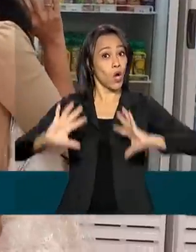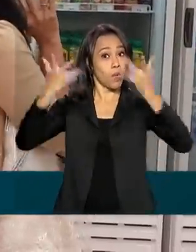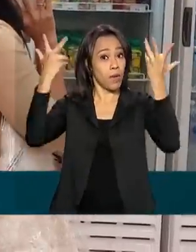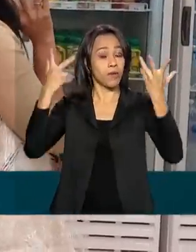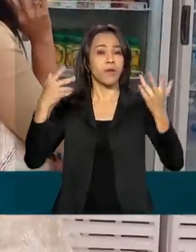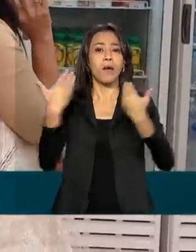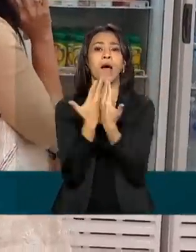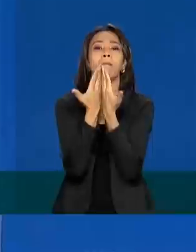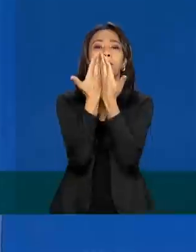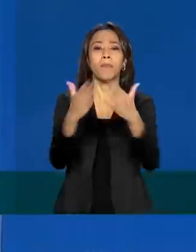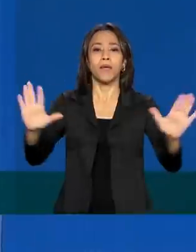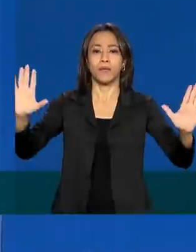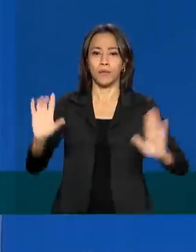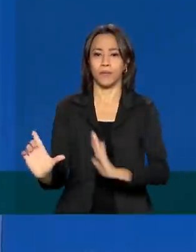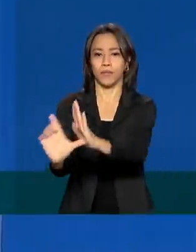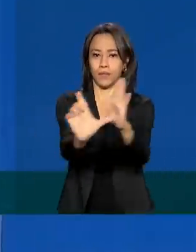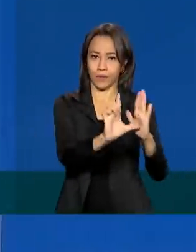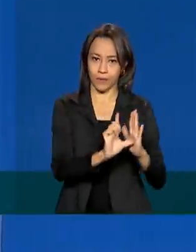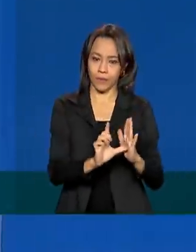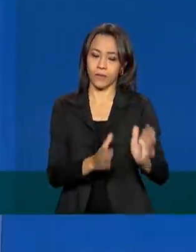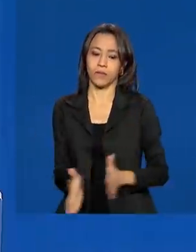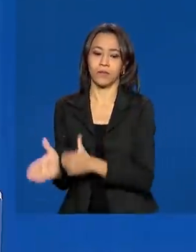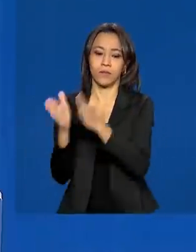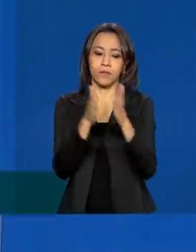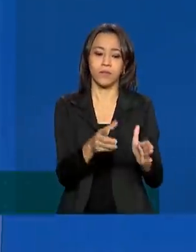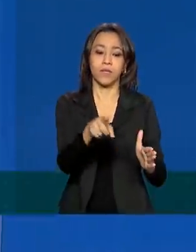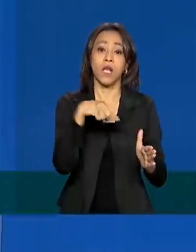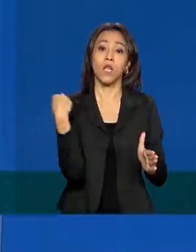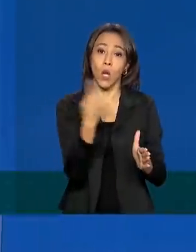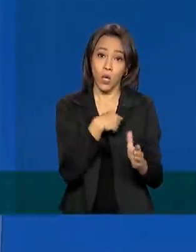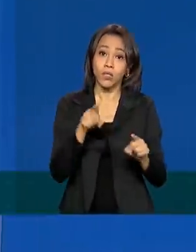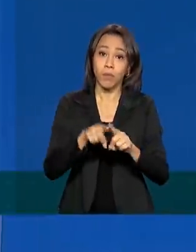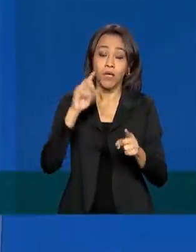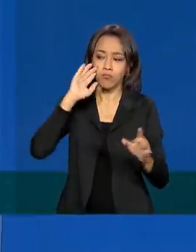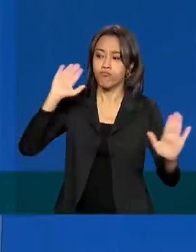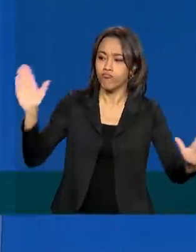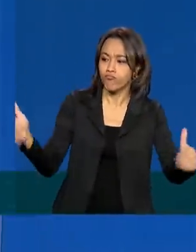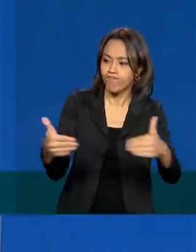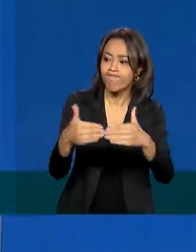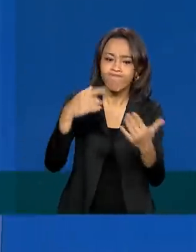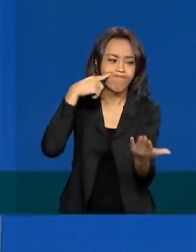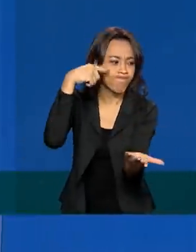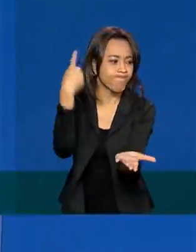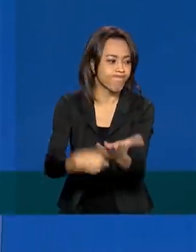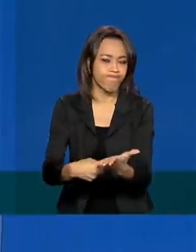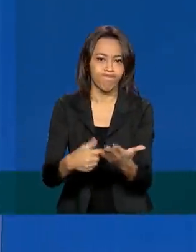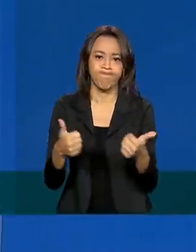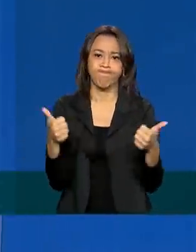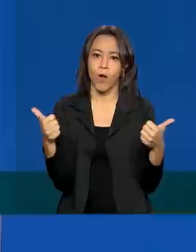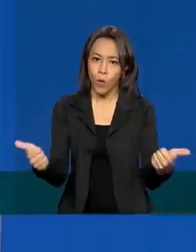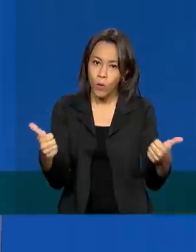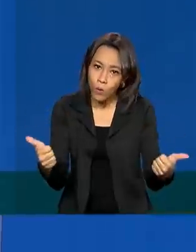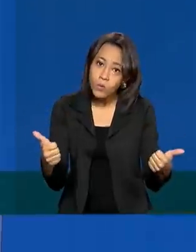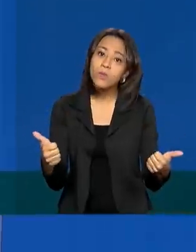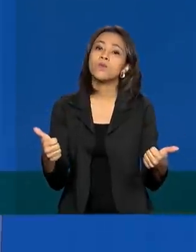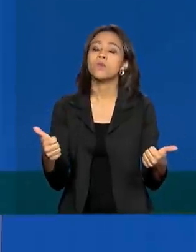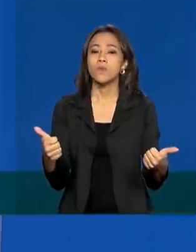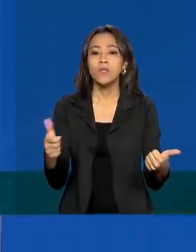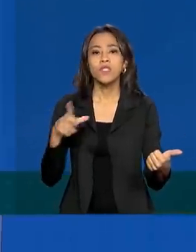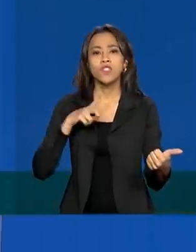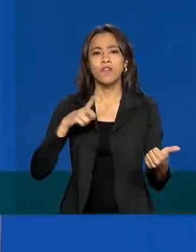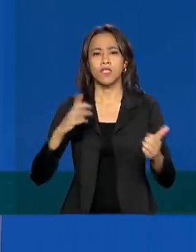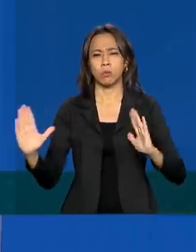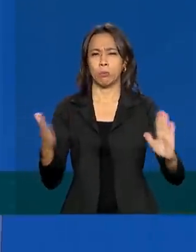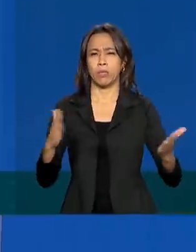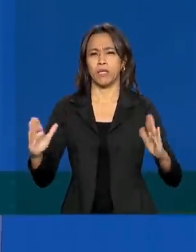reabertura do comércio. A gente optou também como um acordo com eles, para que a Semana do Brasil tivesse uma duração